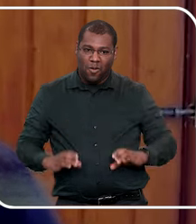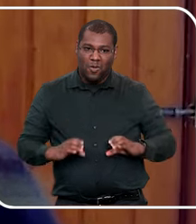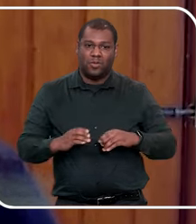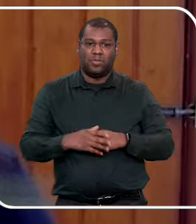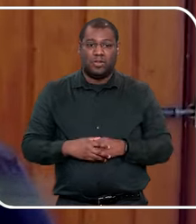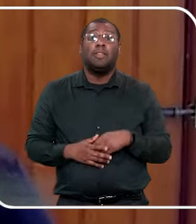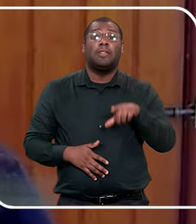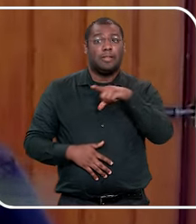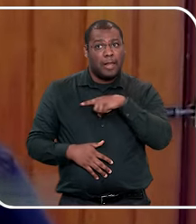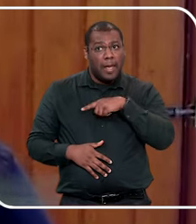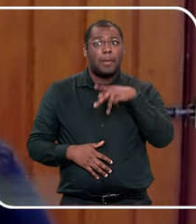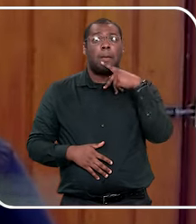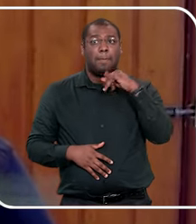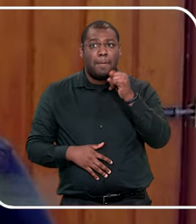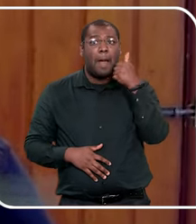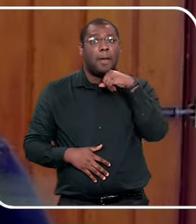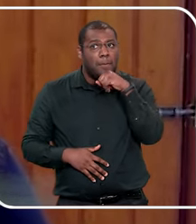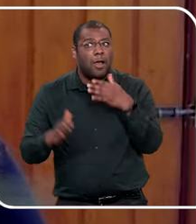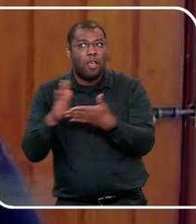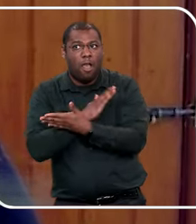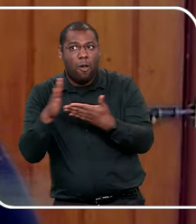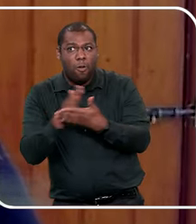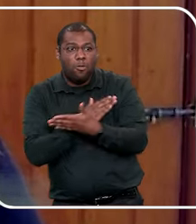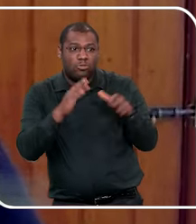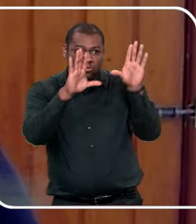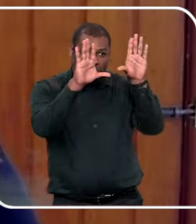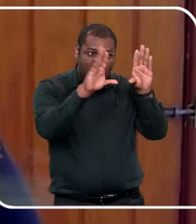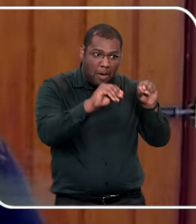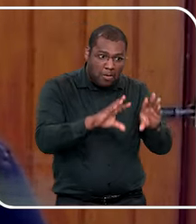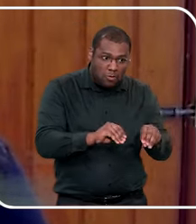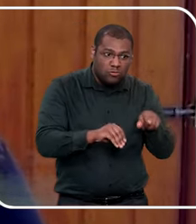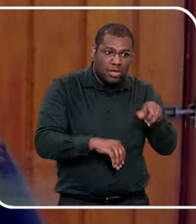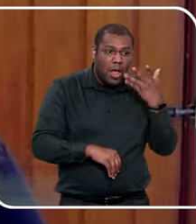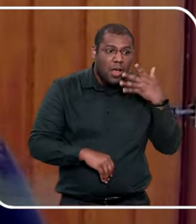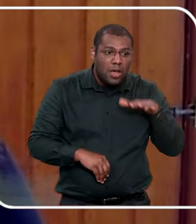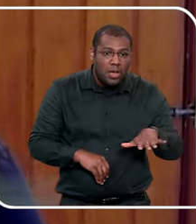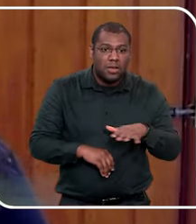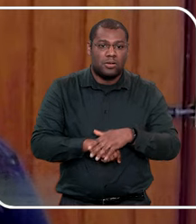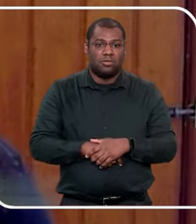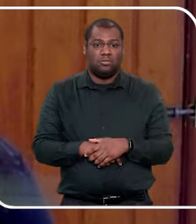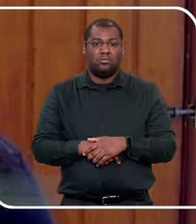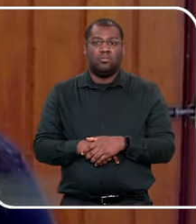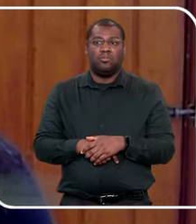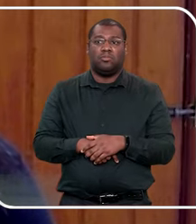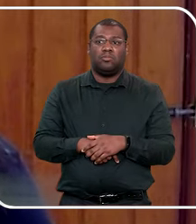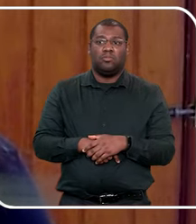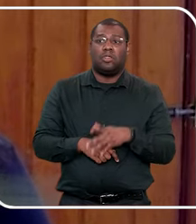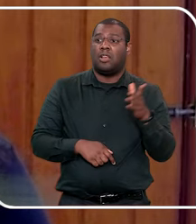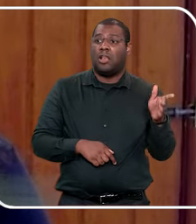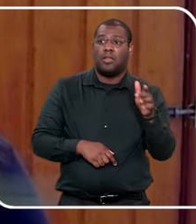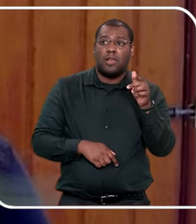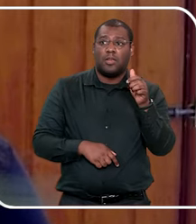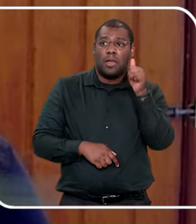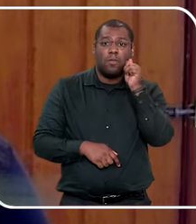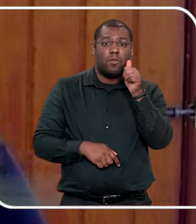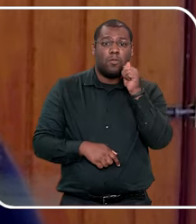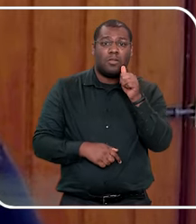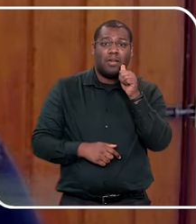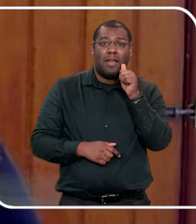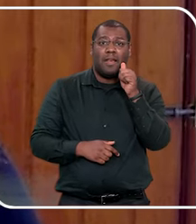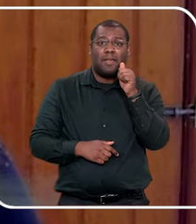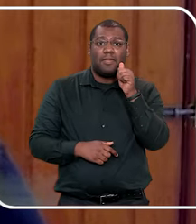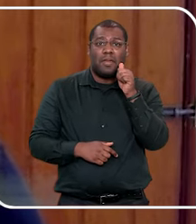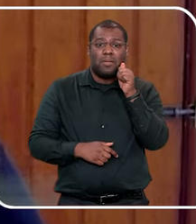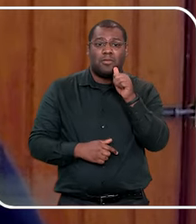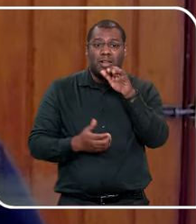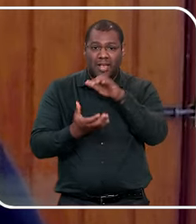abusadores, muitos, e se eu estou casada com aquele, se eu estou casada com aquele pai, a nível de confiar do seu pai e dos meus filhos, eu vou